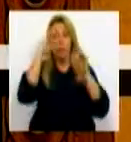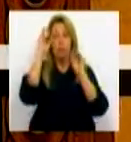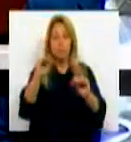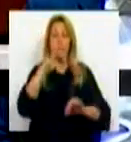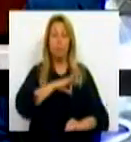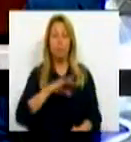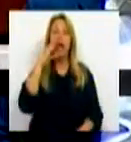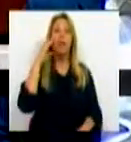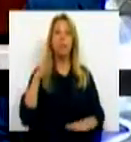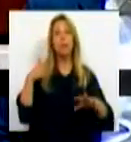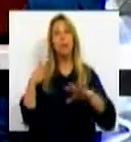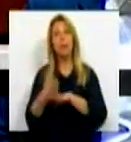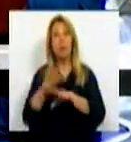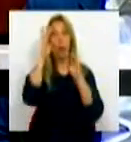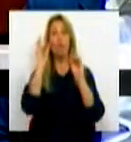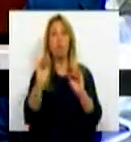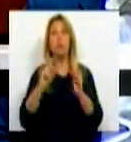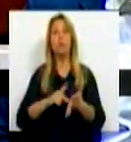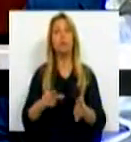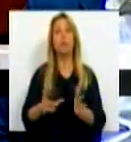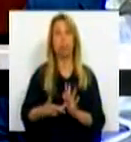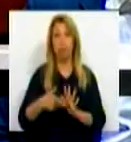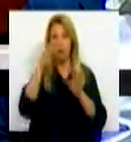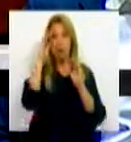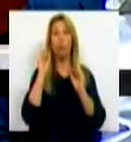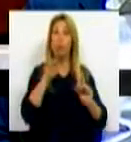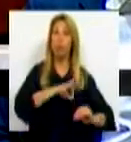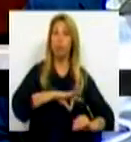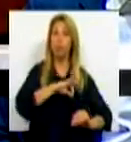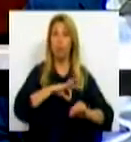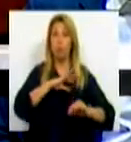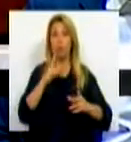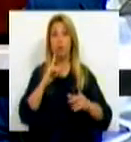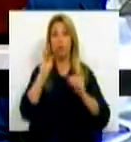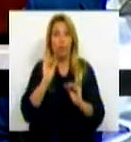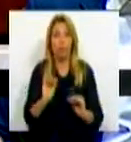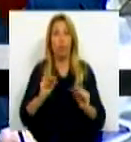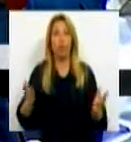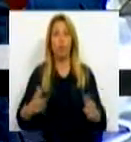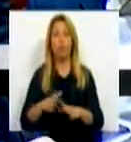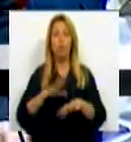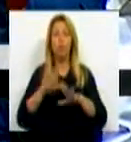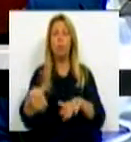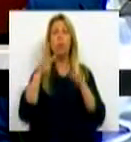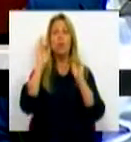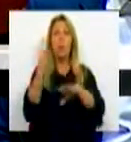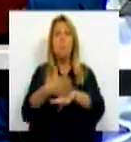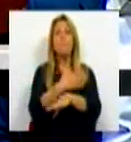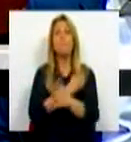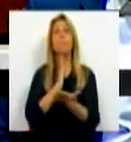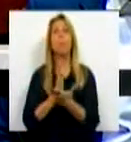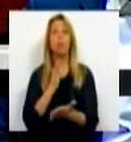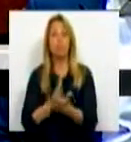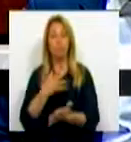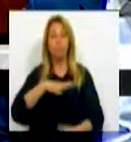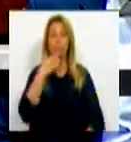através da formação de técnicos, Sr. Deputado, e de profissionais de formação. Relativamente à educação pré-escolar, queria-lhe dizer que,